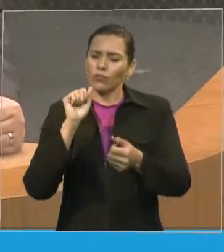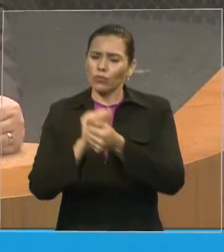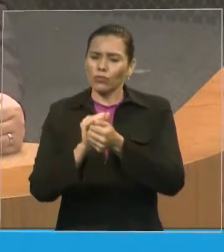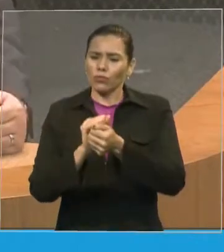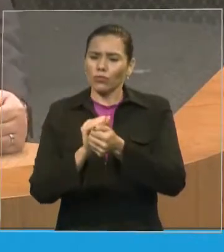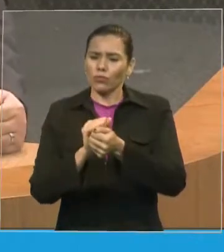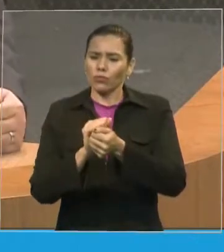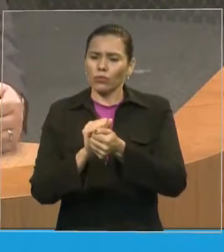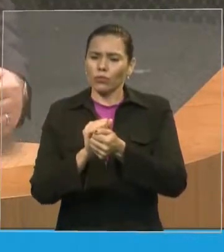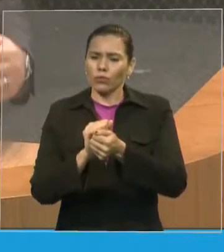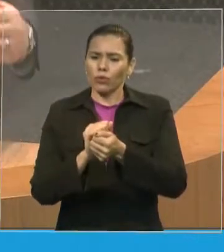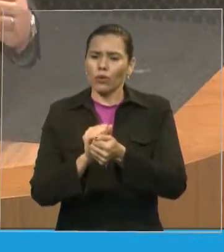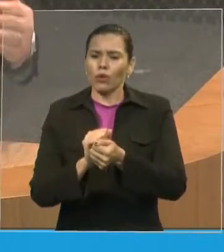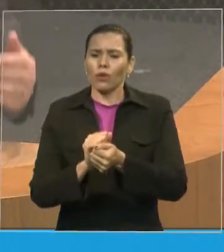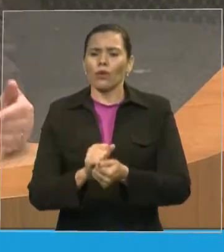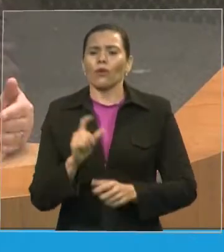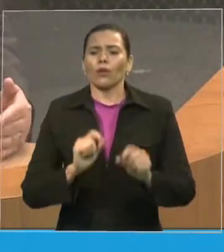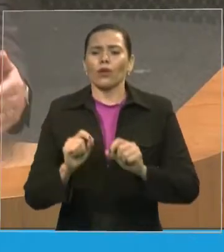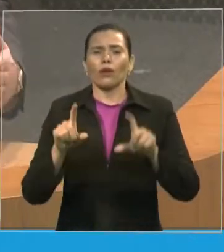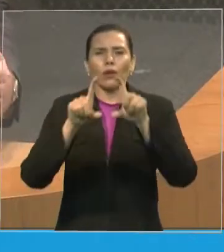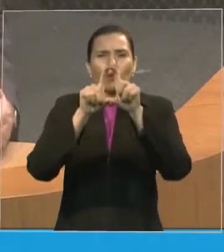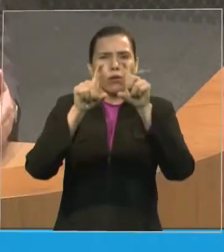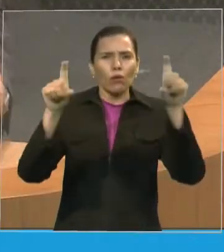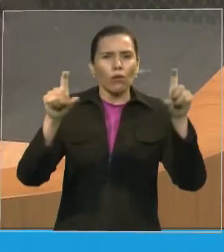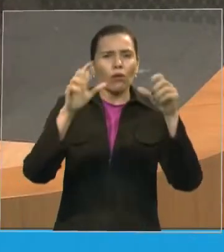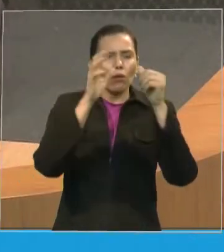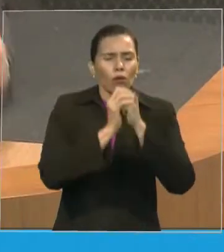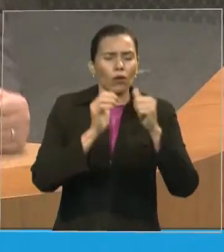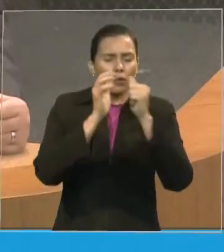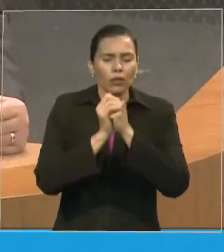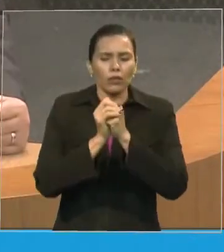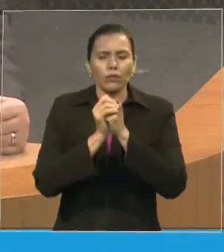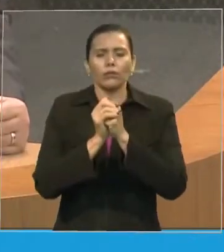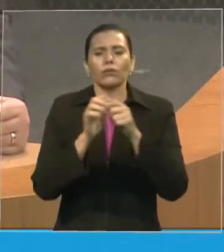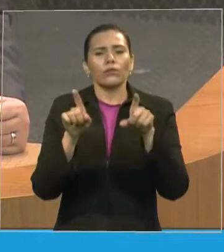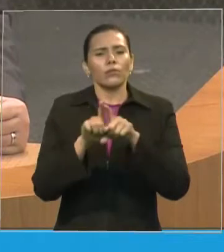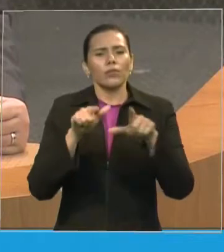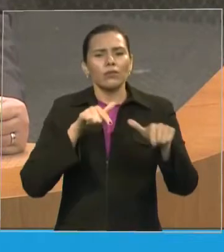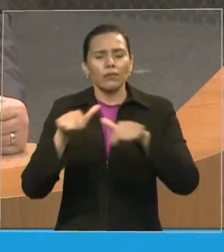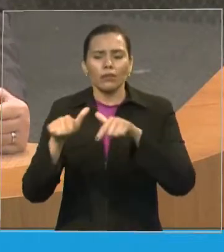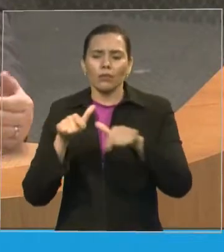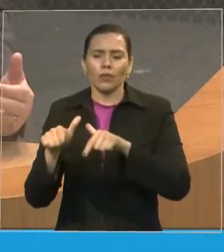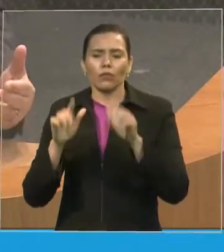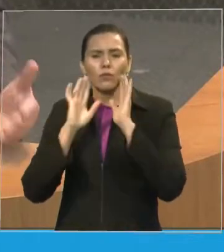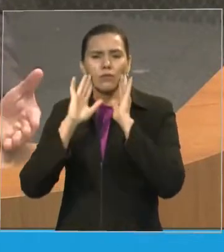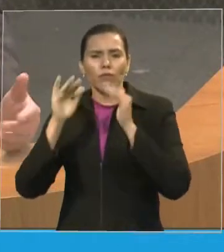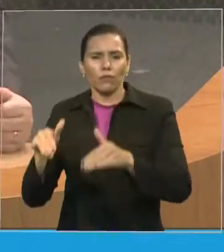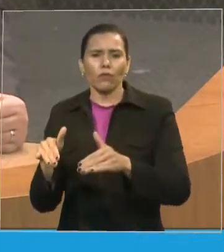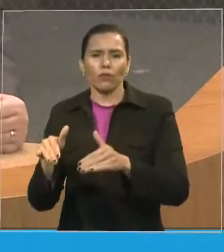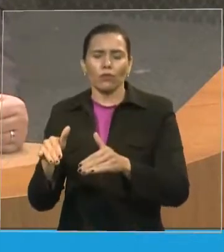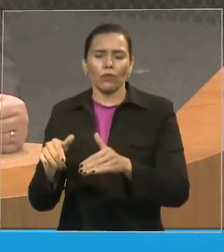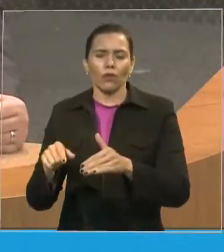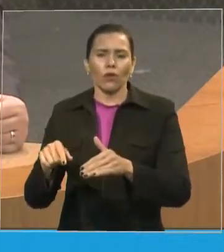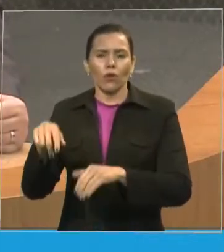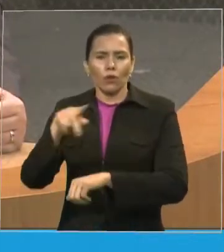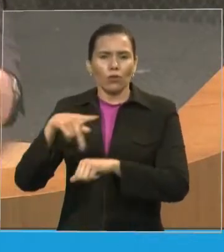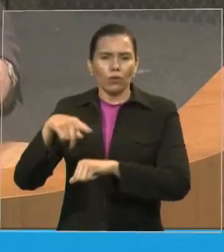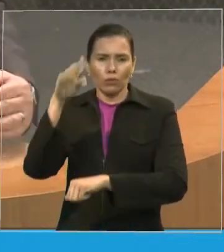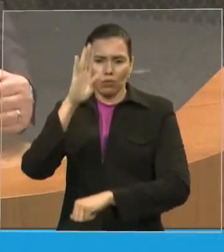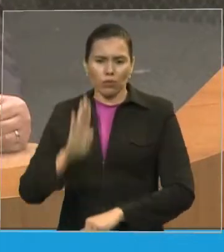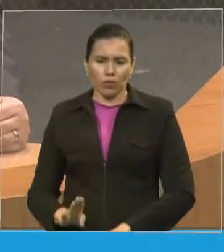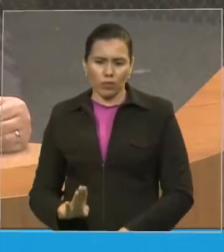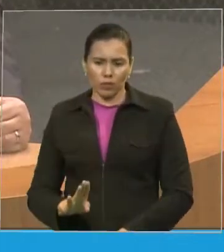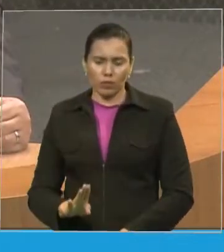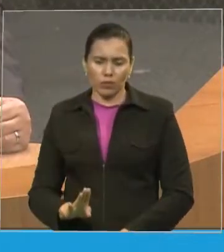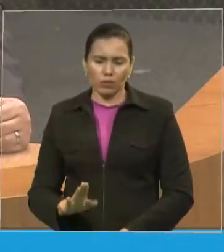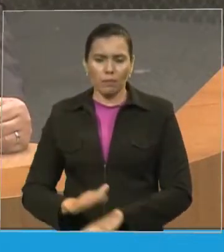tinha que ser orando e trabalhando por um país melhor e eu tive que justificar para ele orar nós já